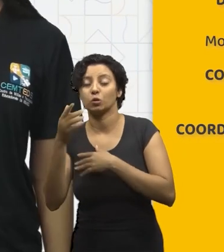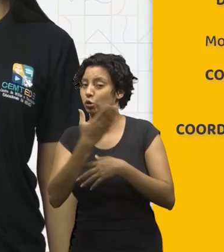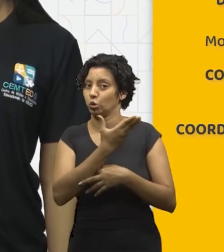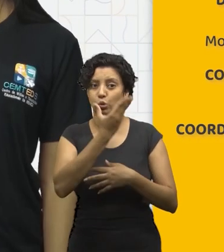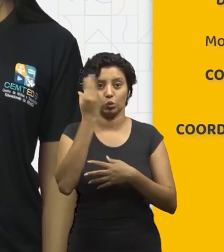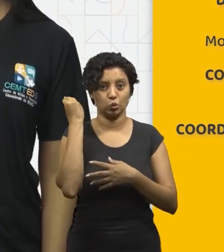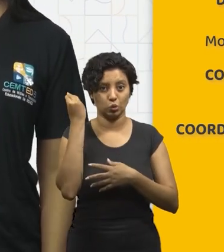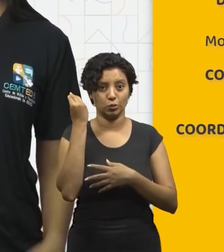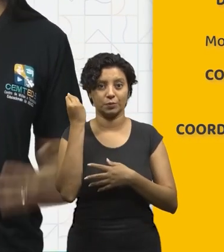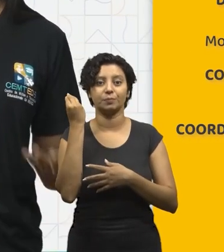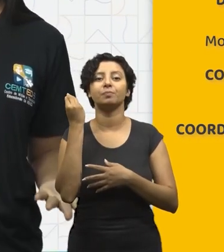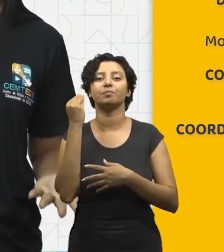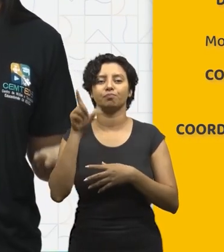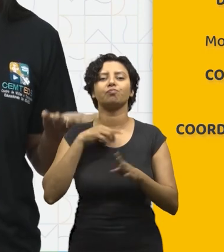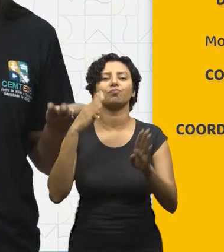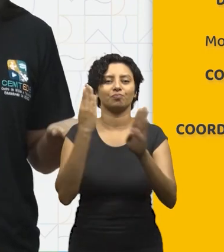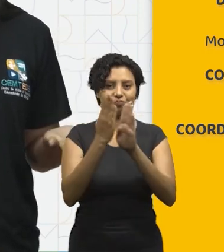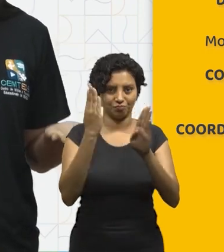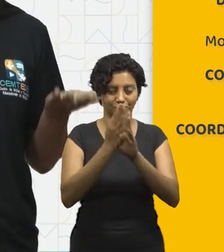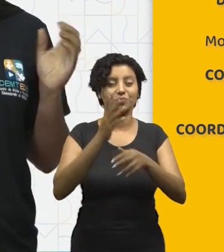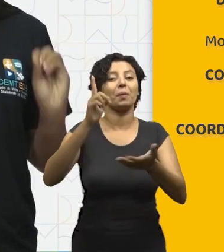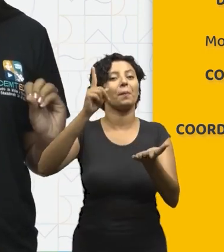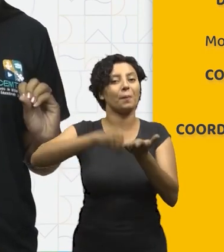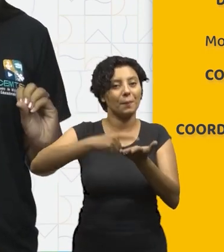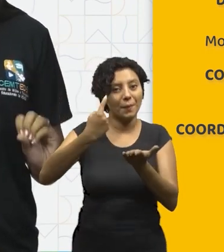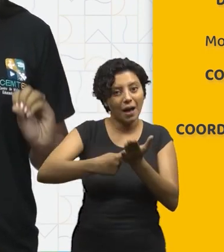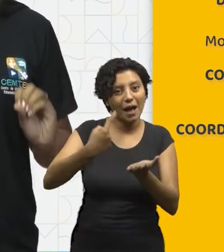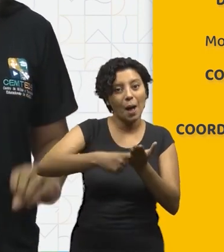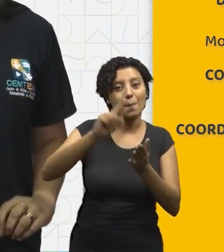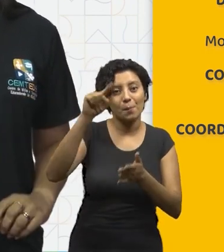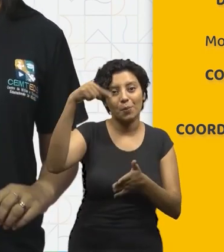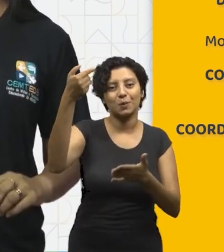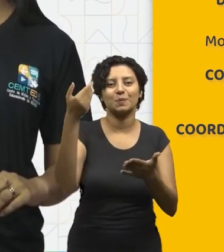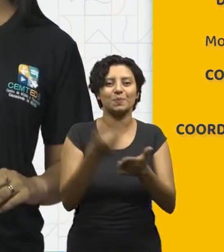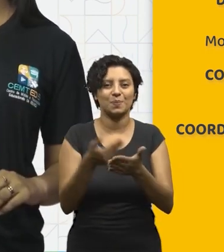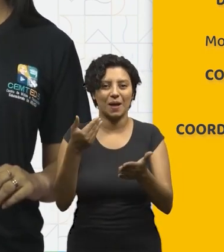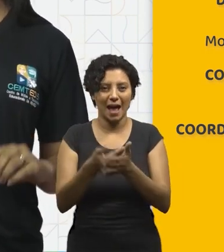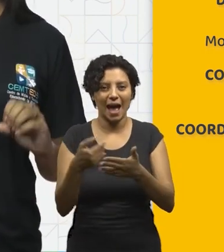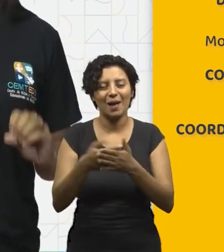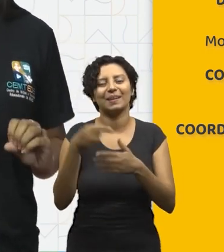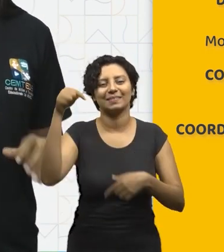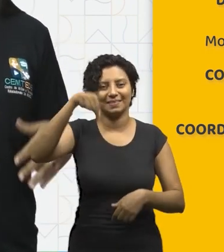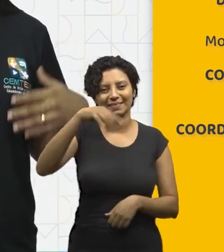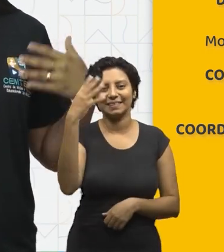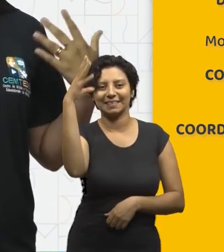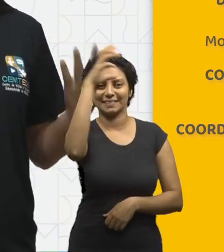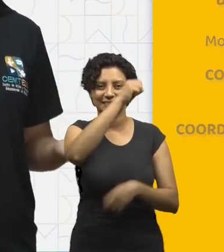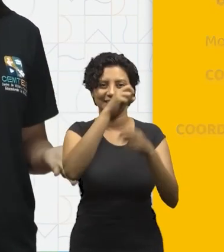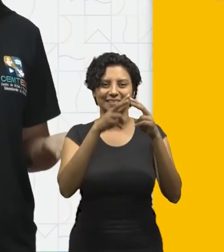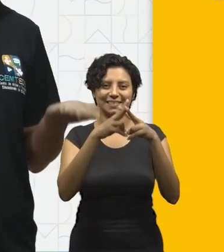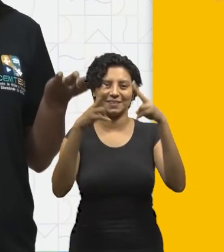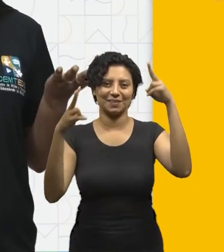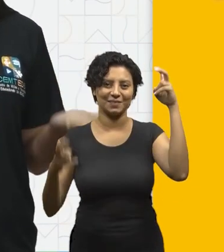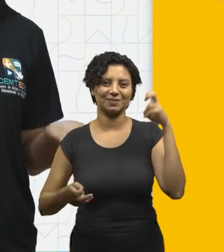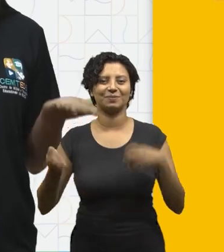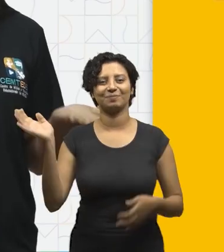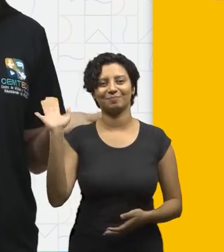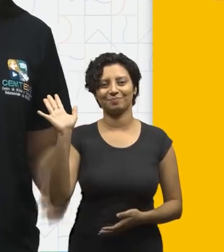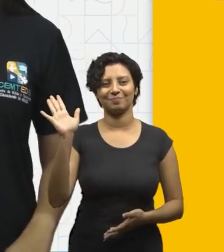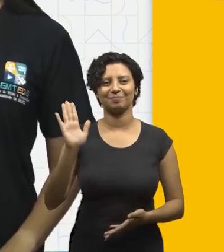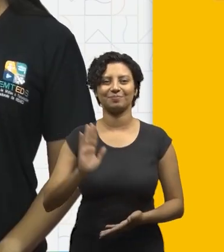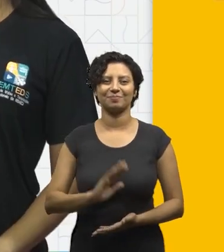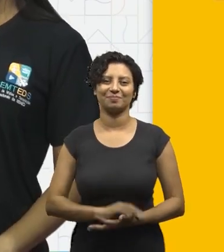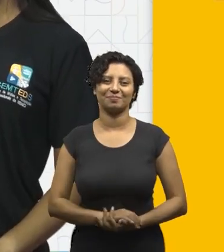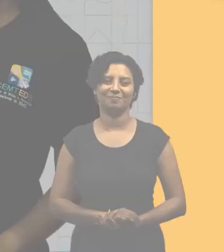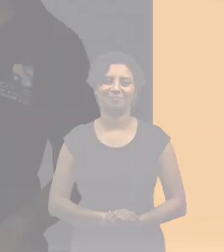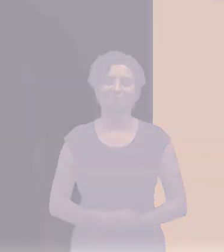Não esqueça que temos um encontro marcado na nossa próxima aula do Aprender Além da